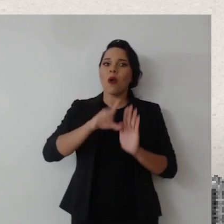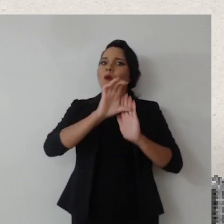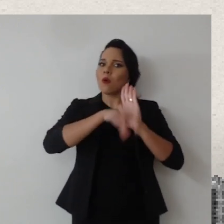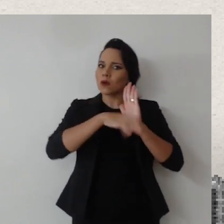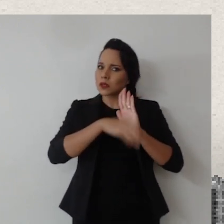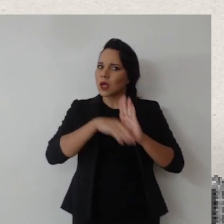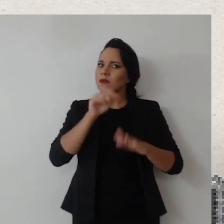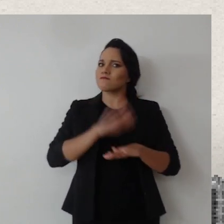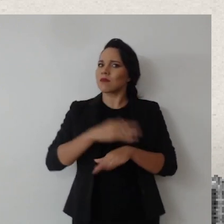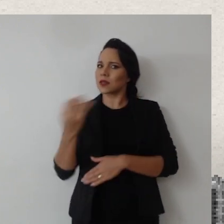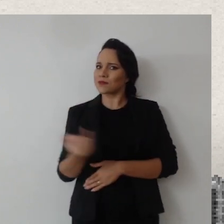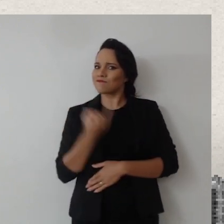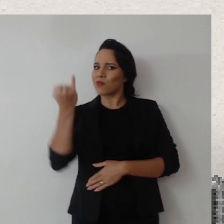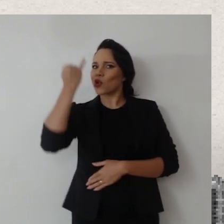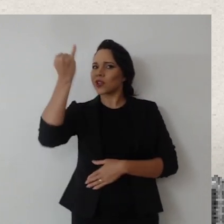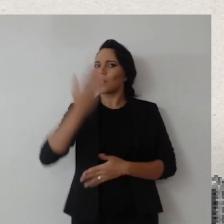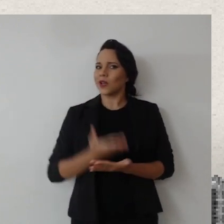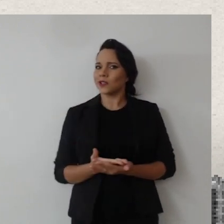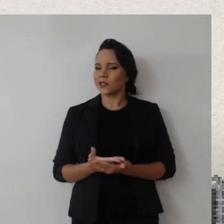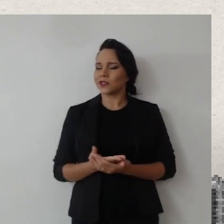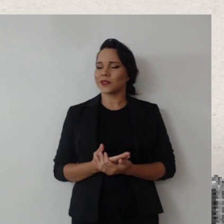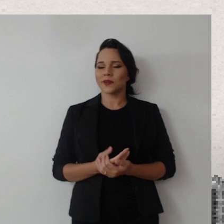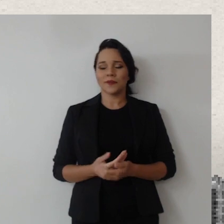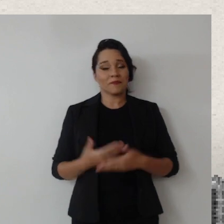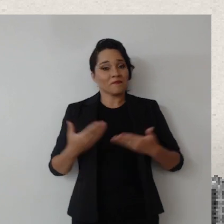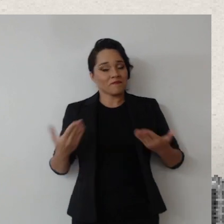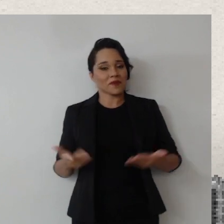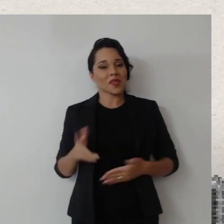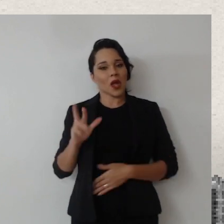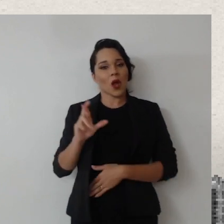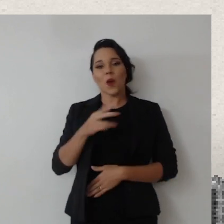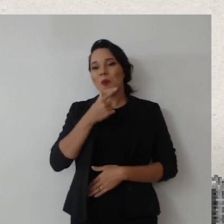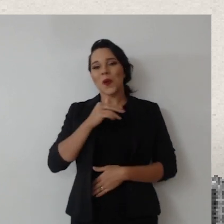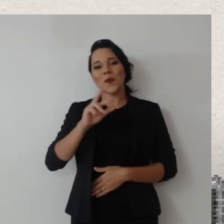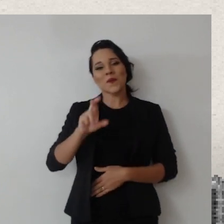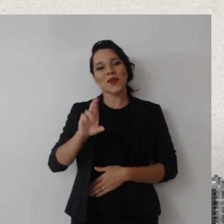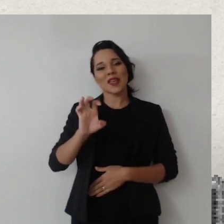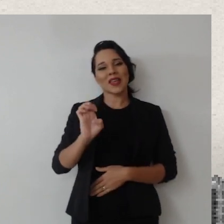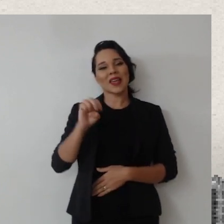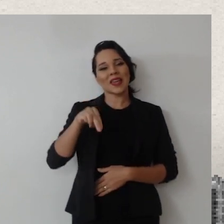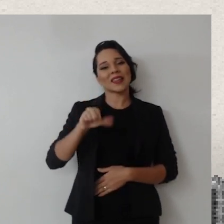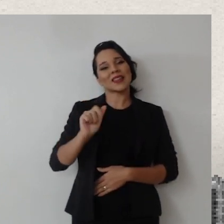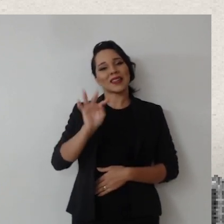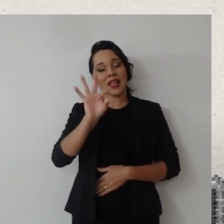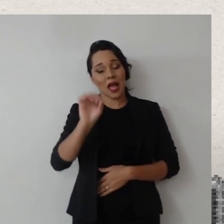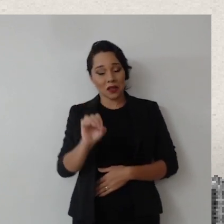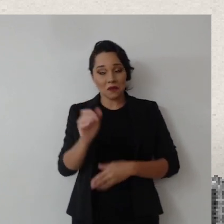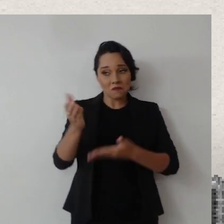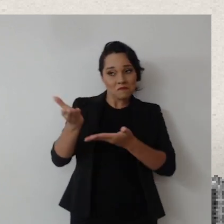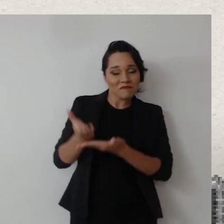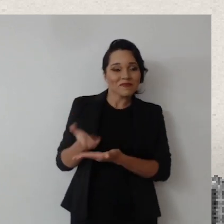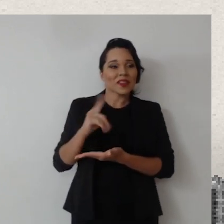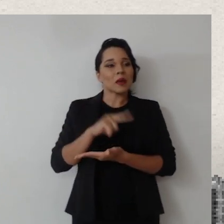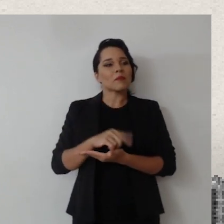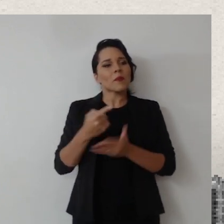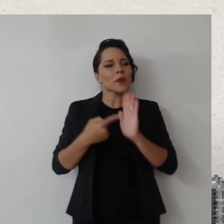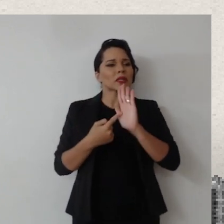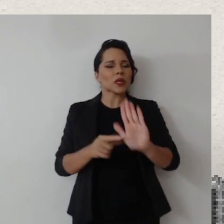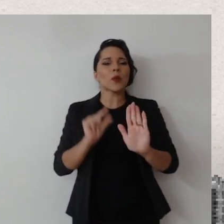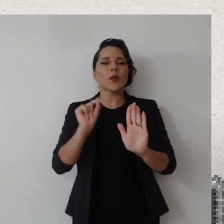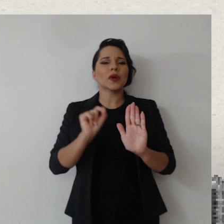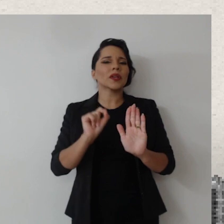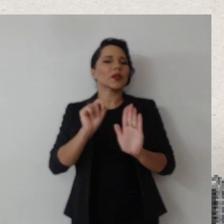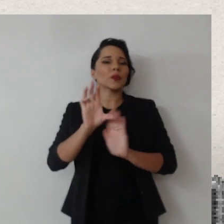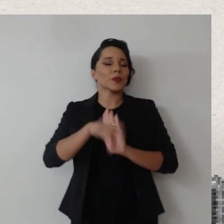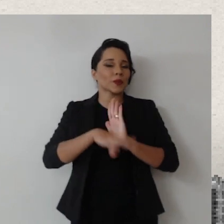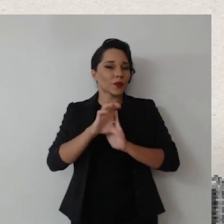de um conceito muito mais importante do que uma própria sigla. Então, o Renato está aqui hoje para mostrar um pouquinho para a gente o que é esse